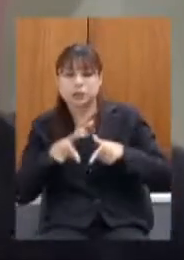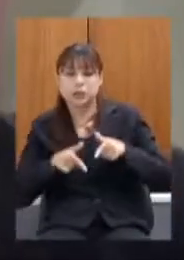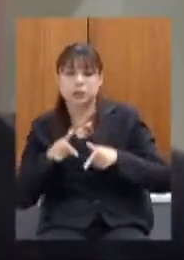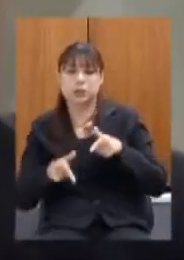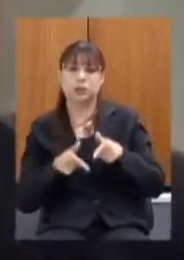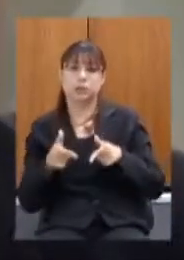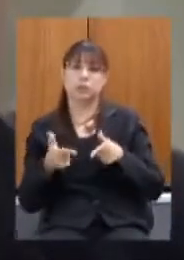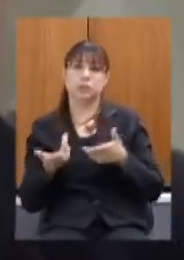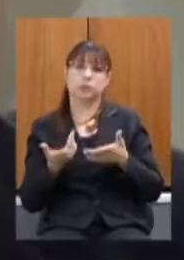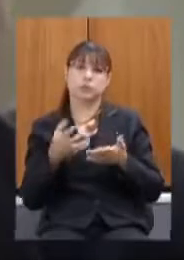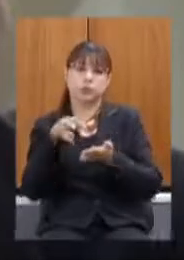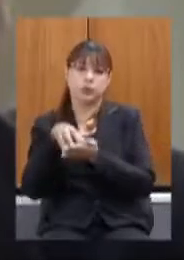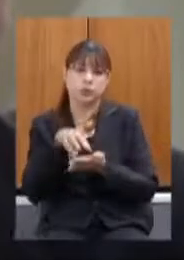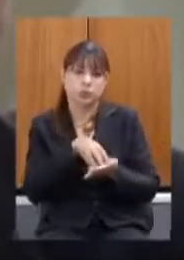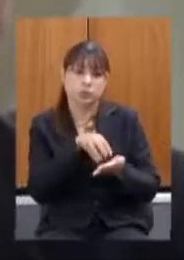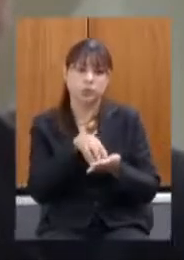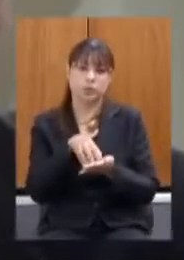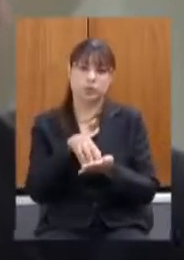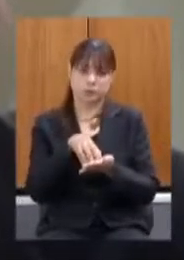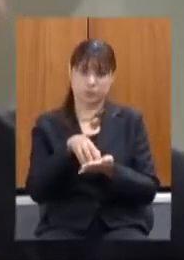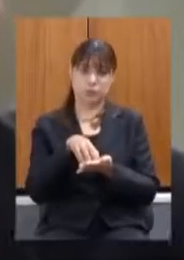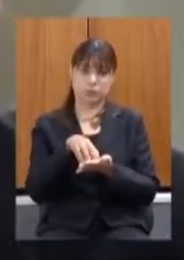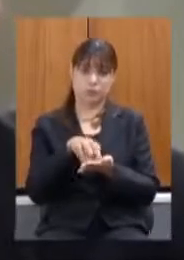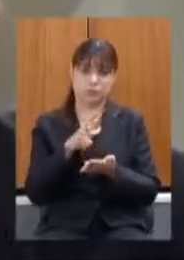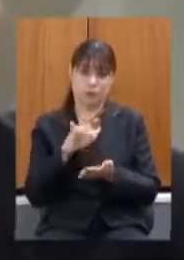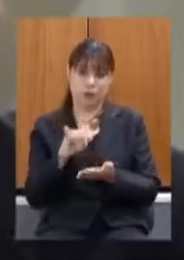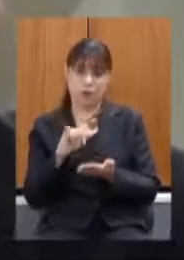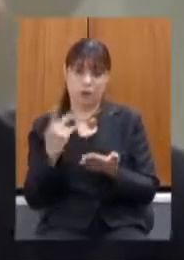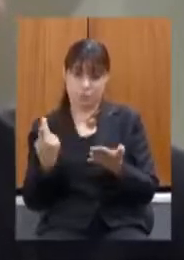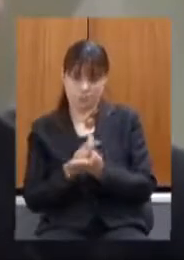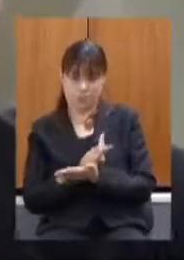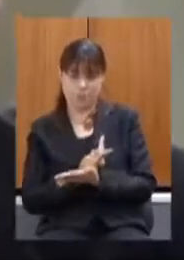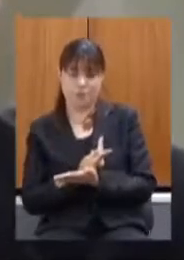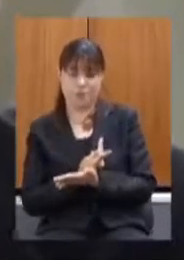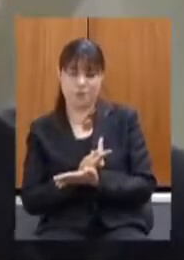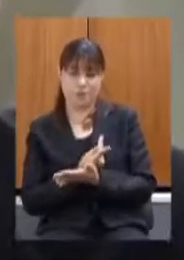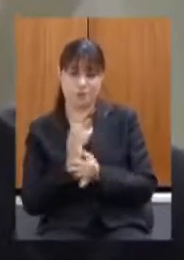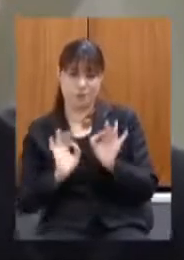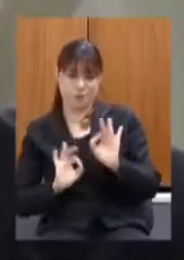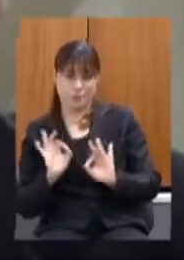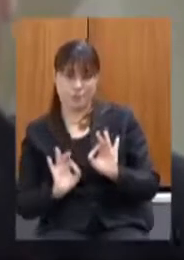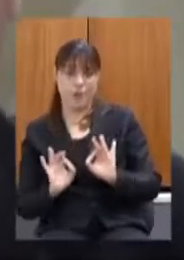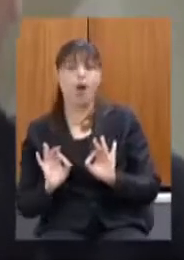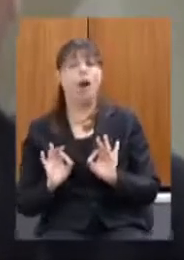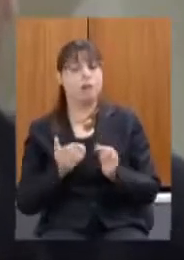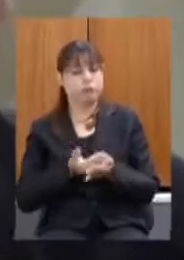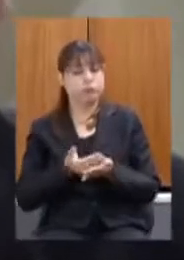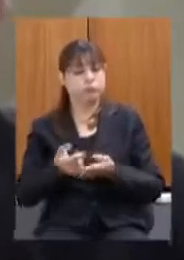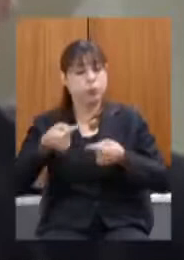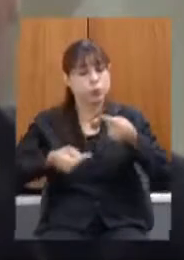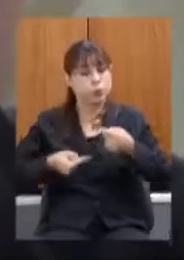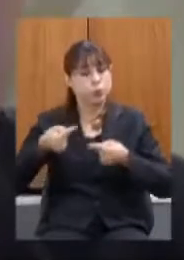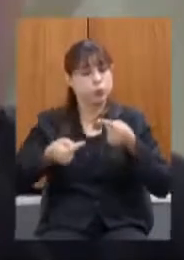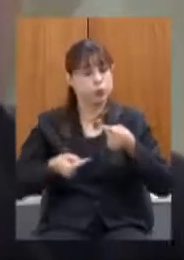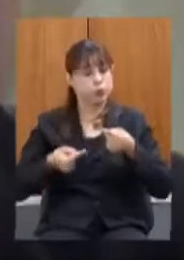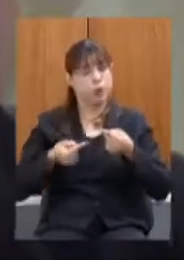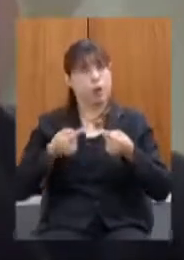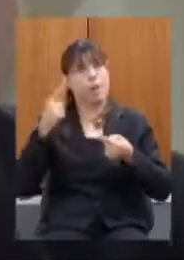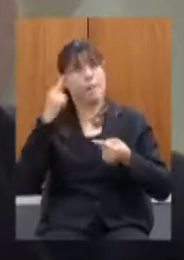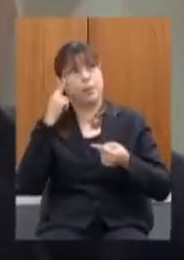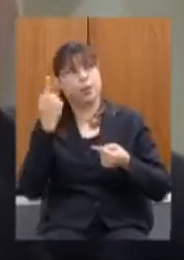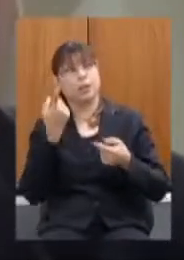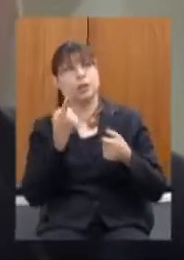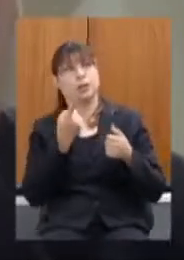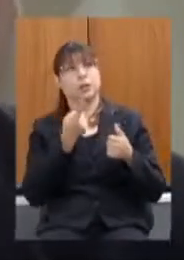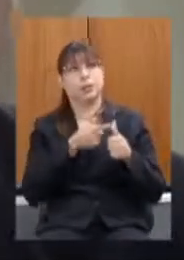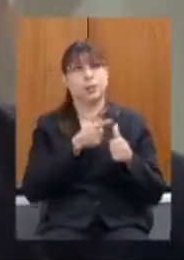ou autarquia realiza e aí nós vamos discutir primeiro se é necessário que aquilo